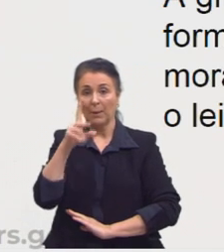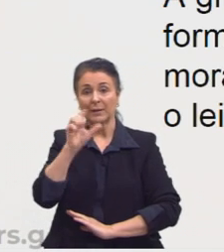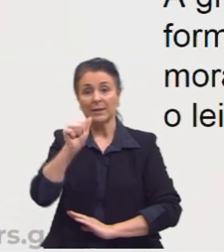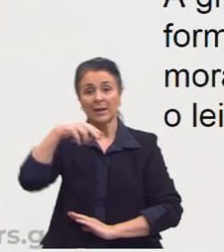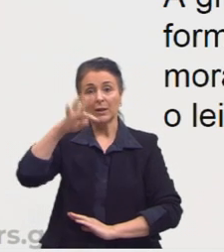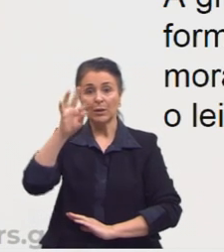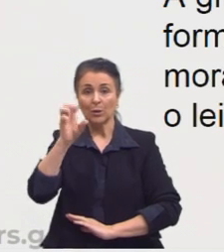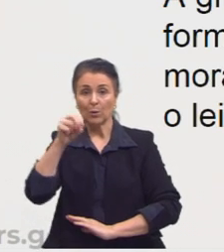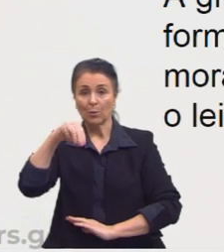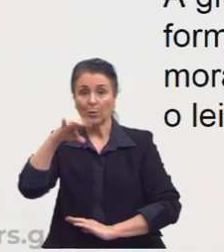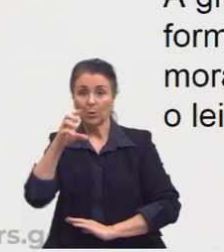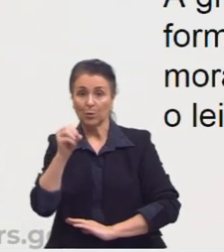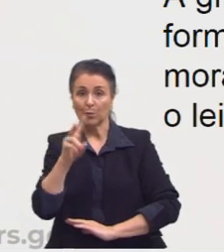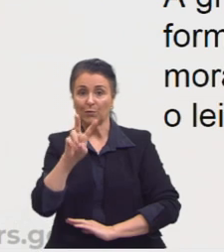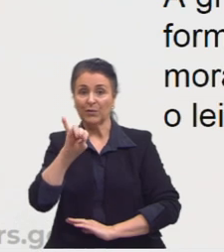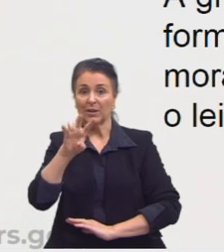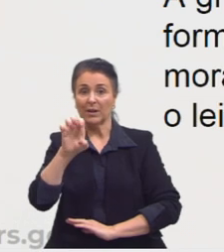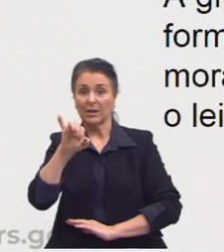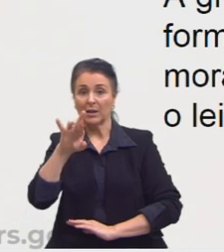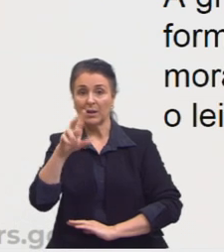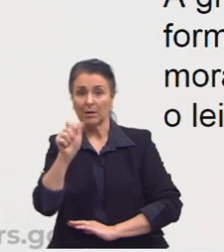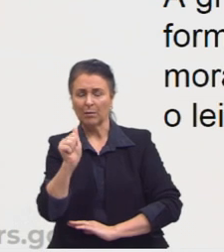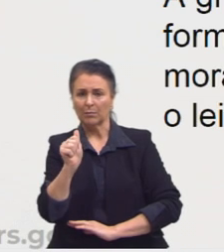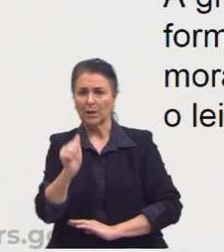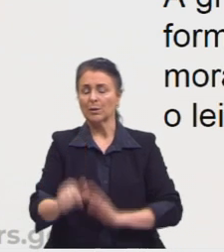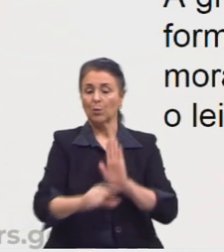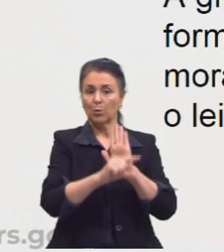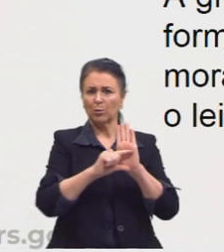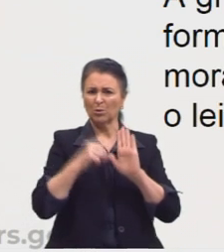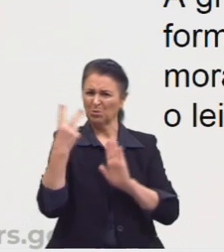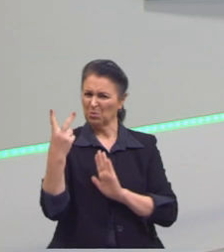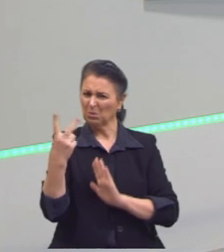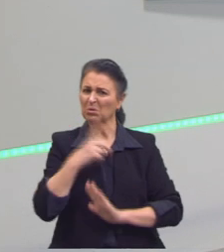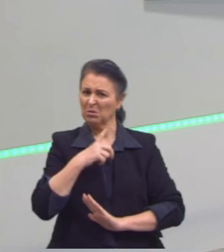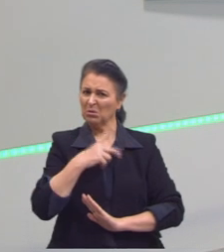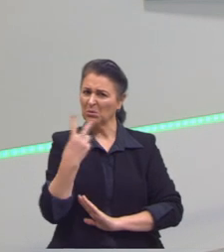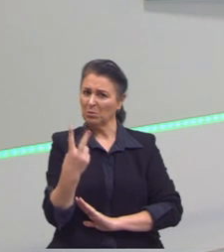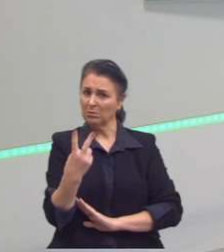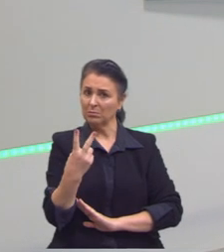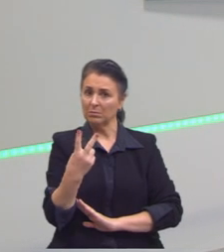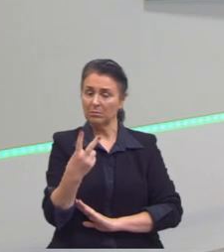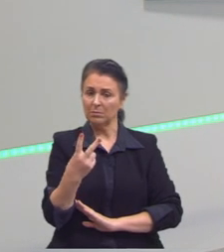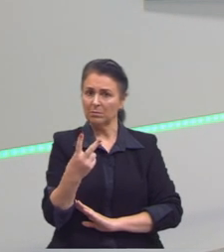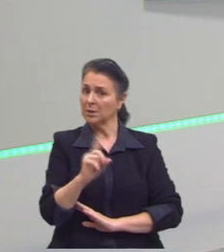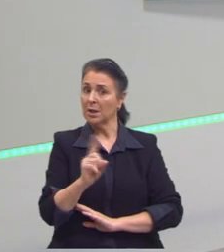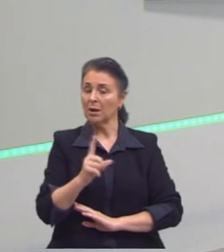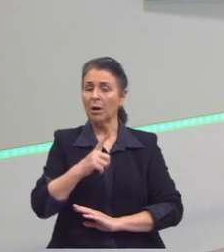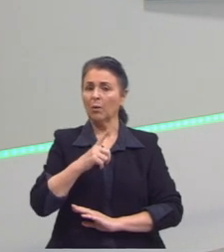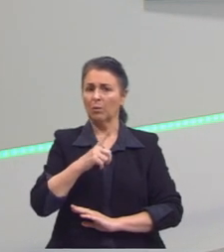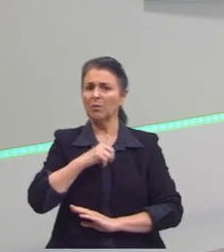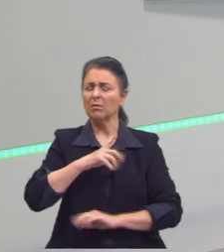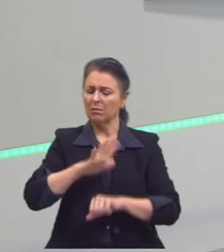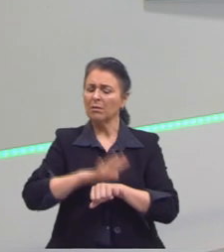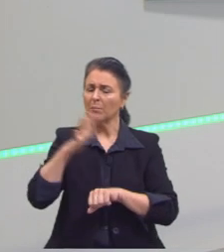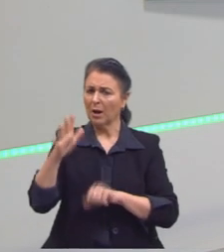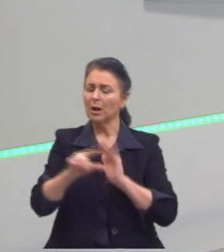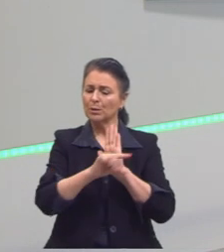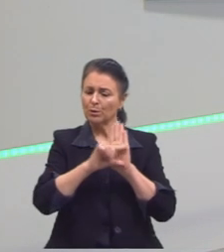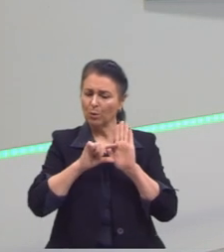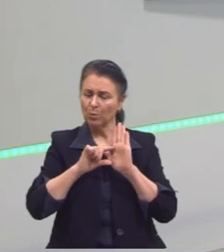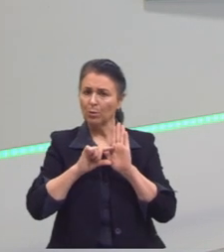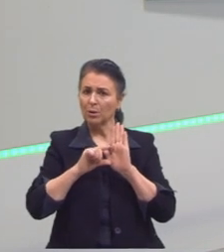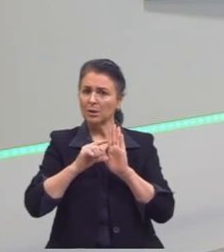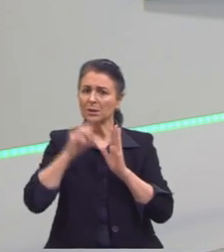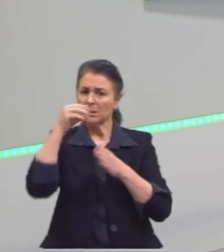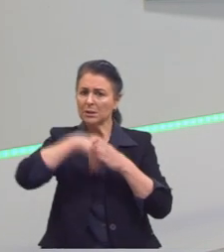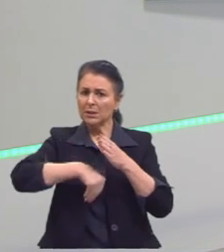destaquei. Professora, só tem esses dois autores dentro do barroco? Claro que não, pessoal, não tem só esses dois. Mas esses